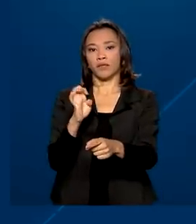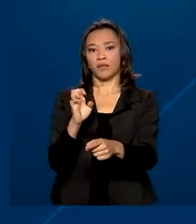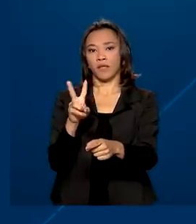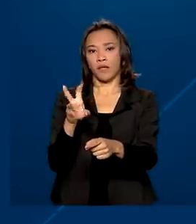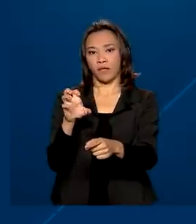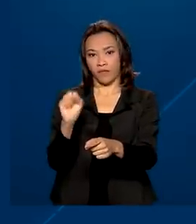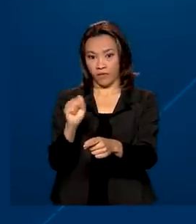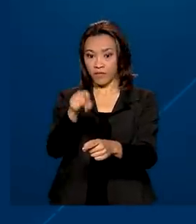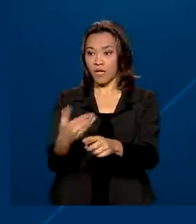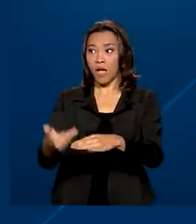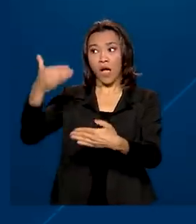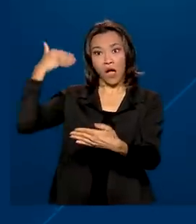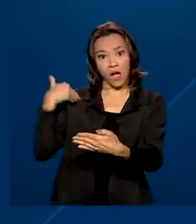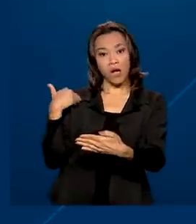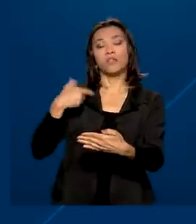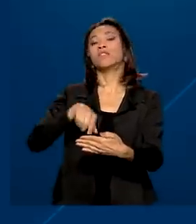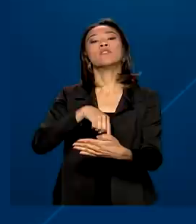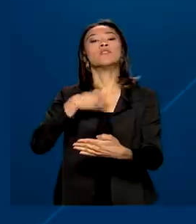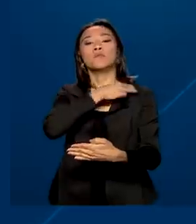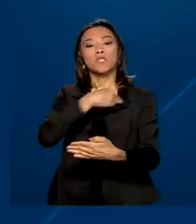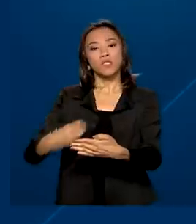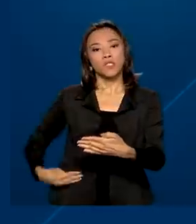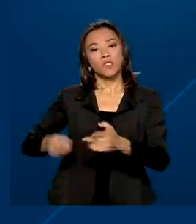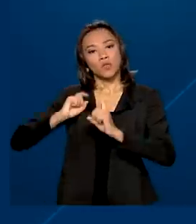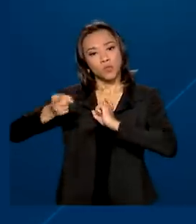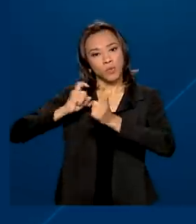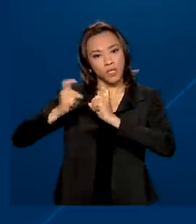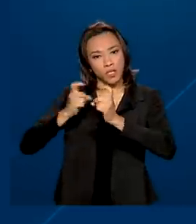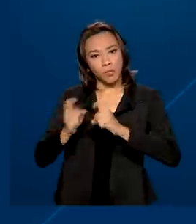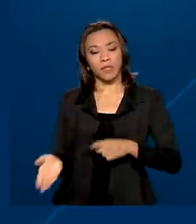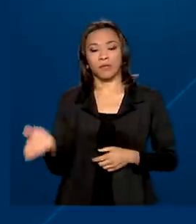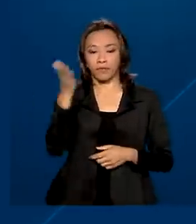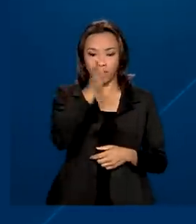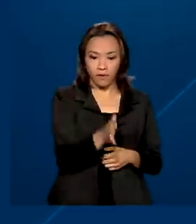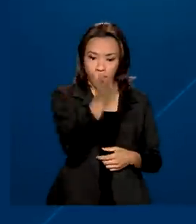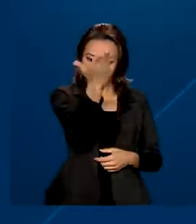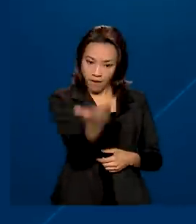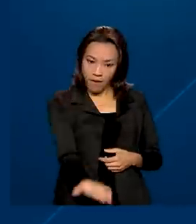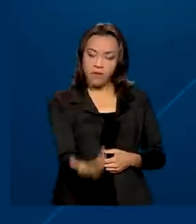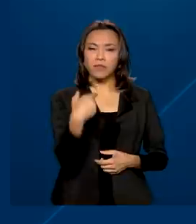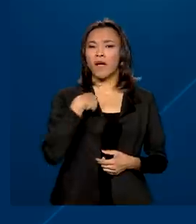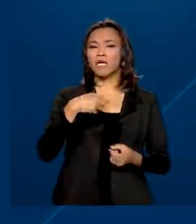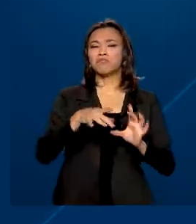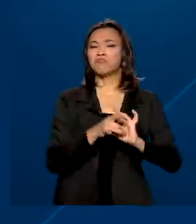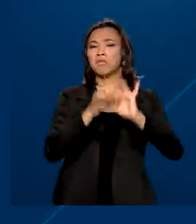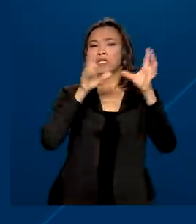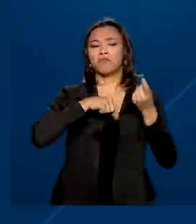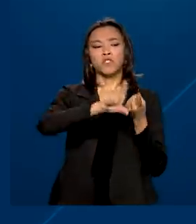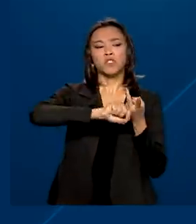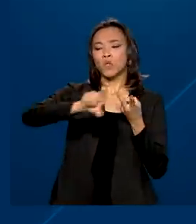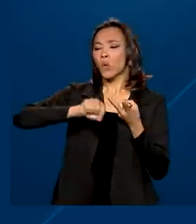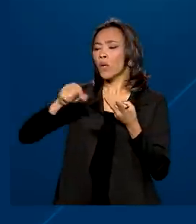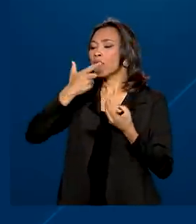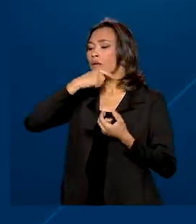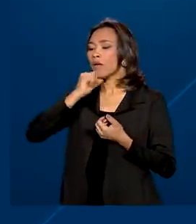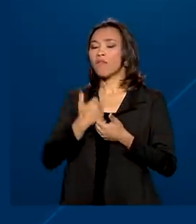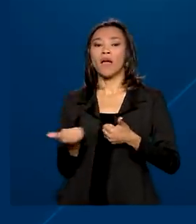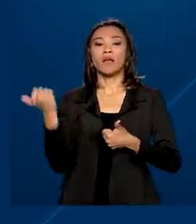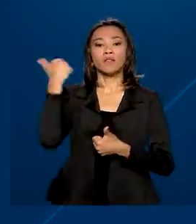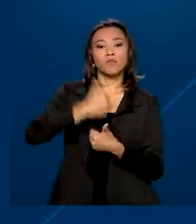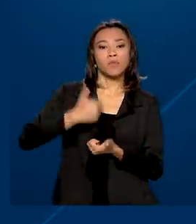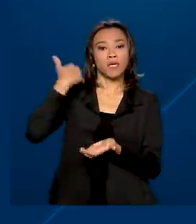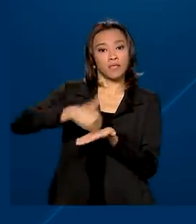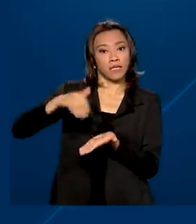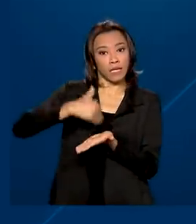ministro do Planejamento no governo Temer. Colnago terá liberdade para escolher quem vai assumir a Secretaria do Tesouro Nacional